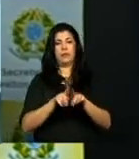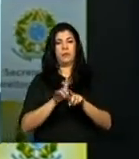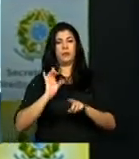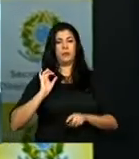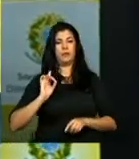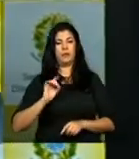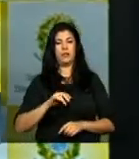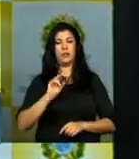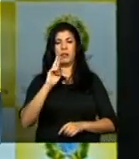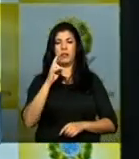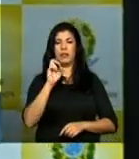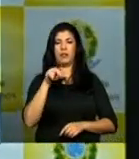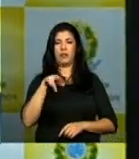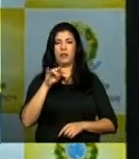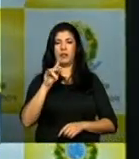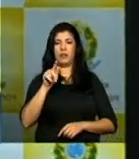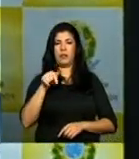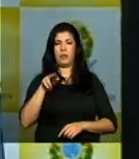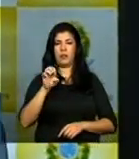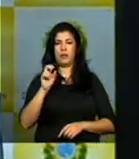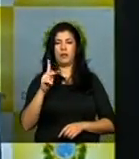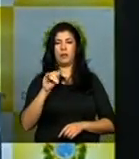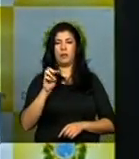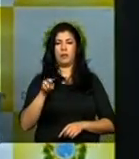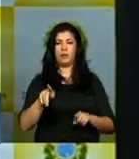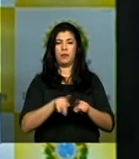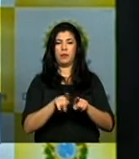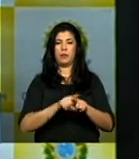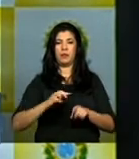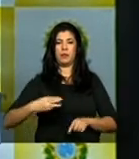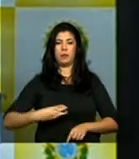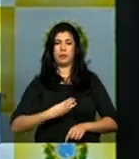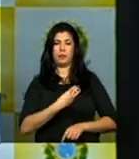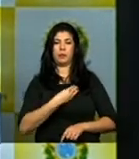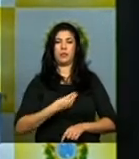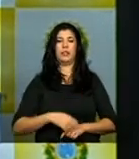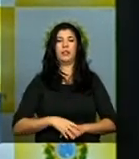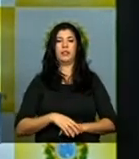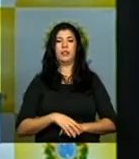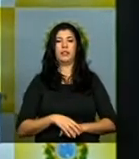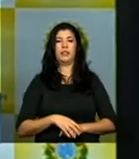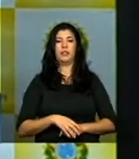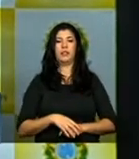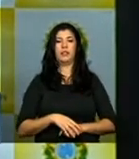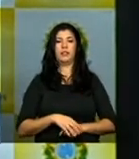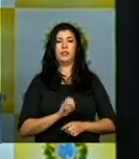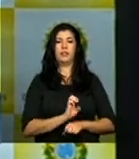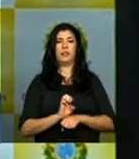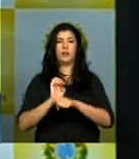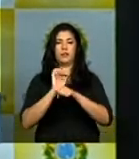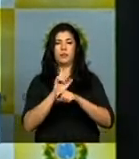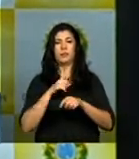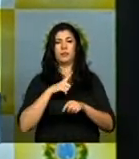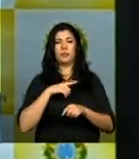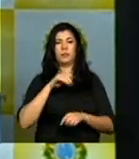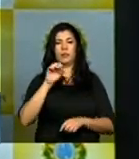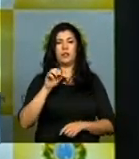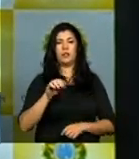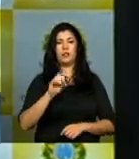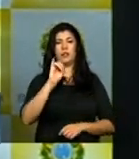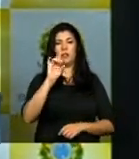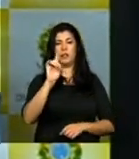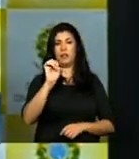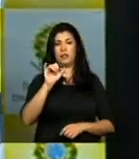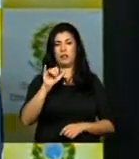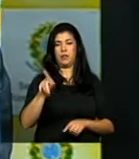Humanos da Presidência da República, senhora Idelisa Obati, ministra de Estado de Cultura Interina, Ana Cristina